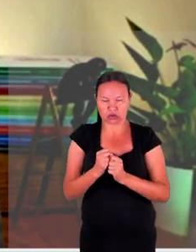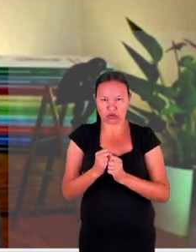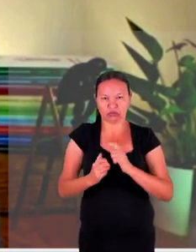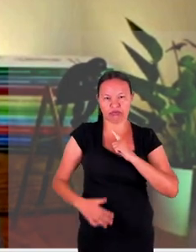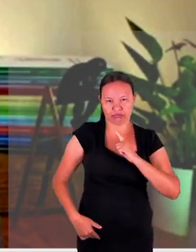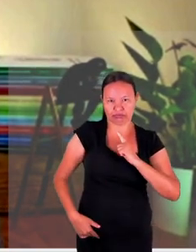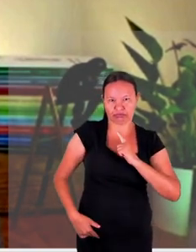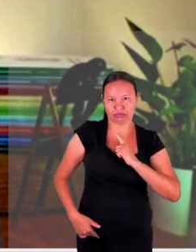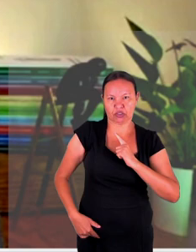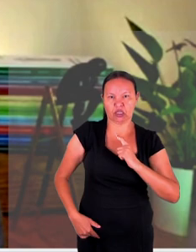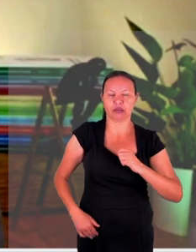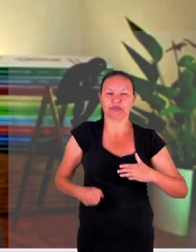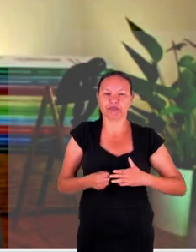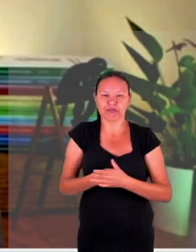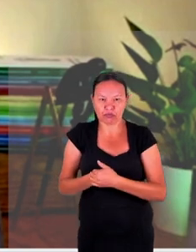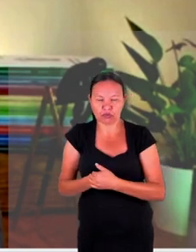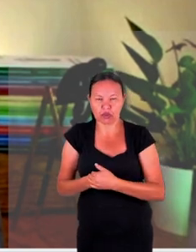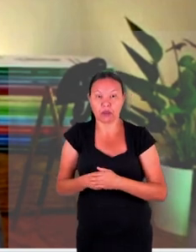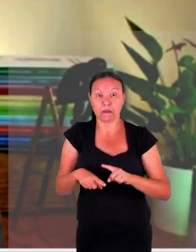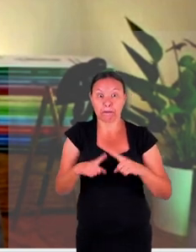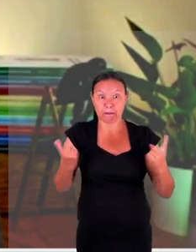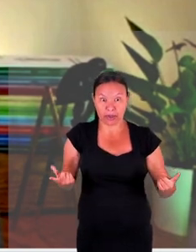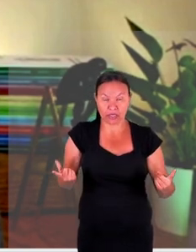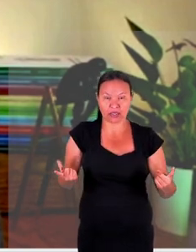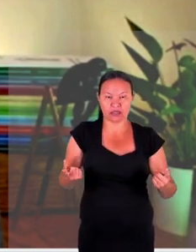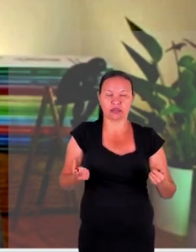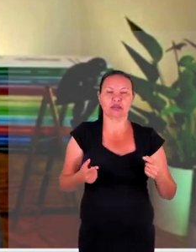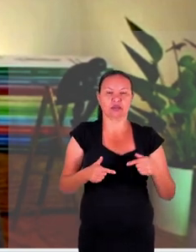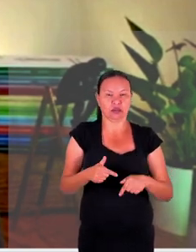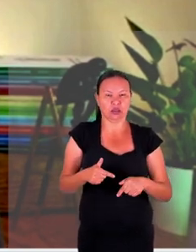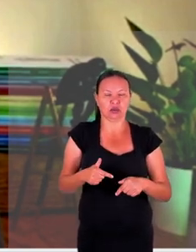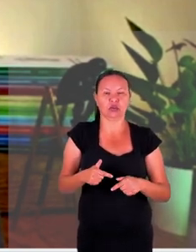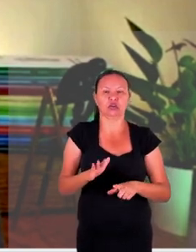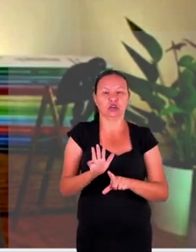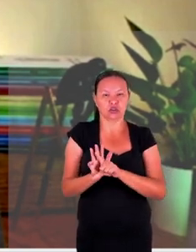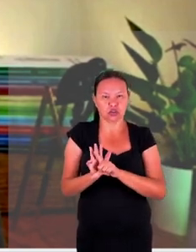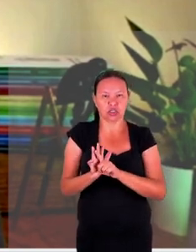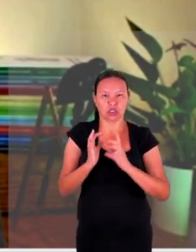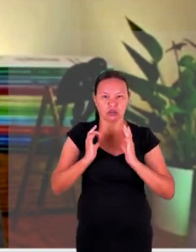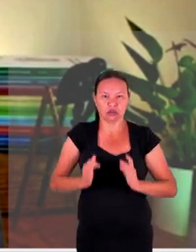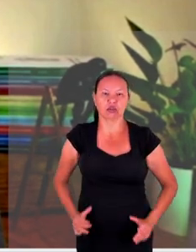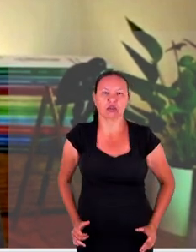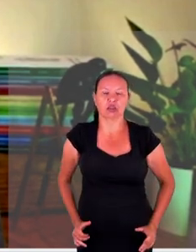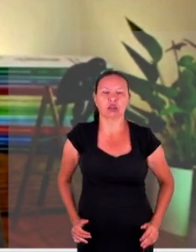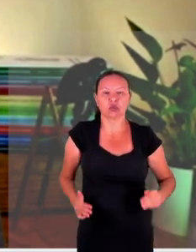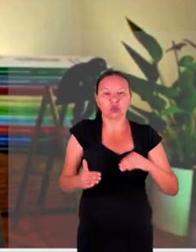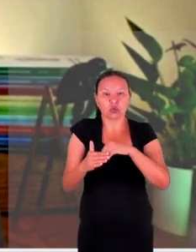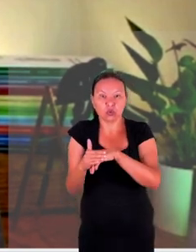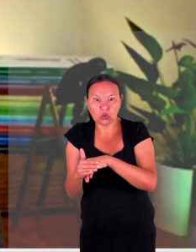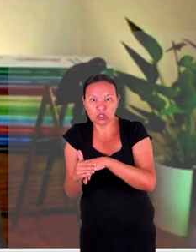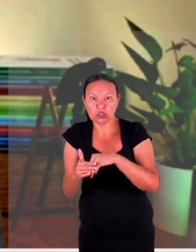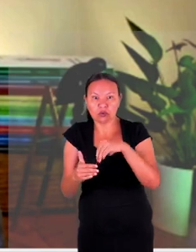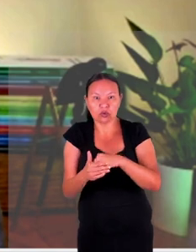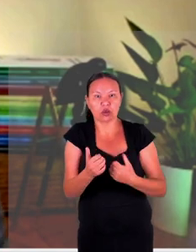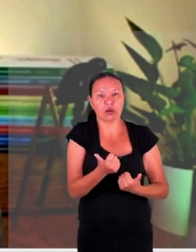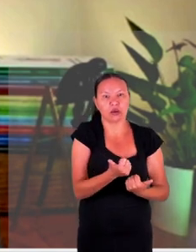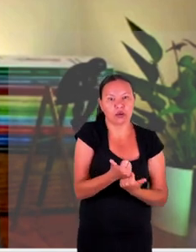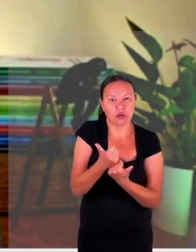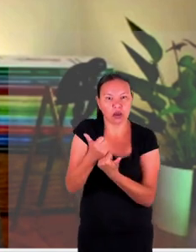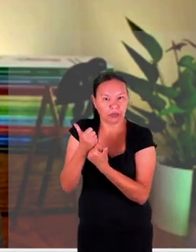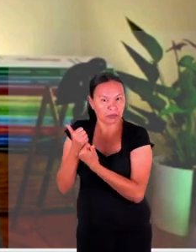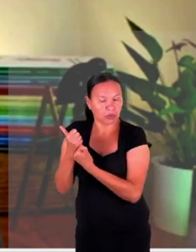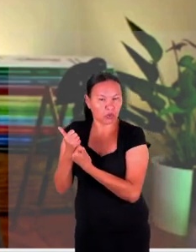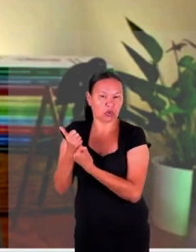sejamos defensores e mais recente o direito humanitário também passou a incluir o apoio ao